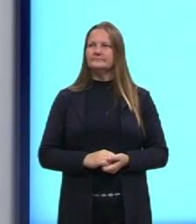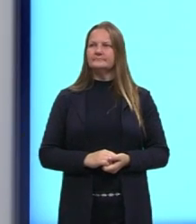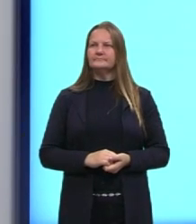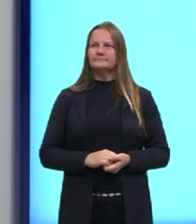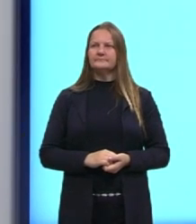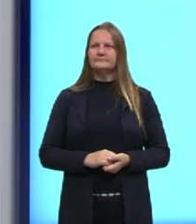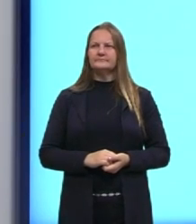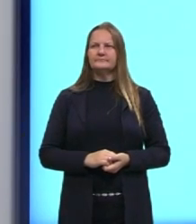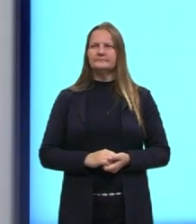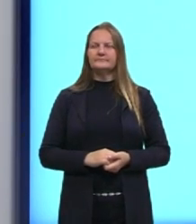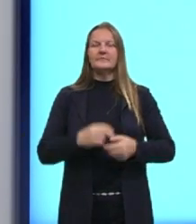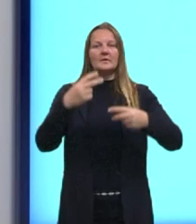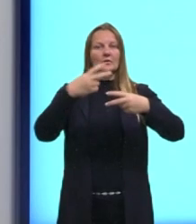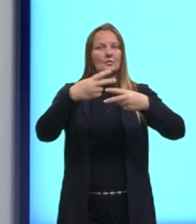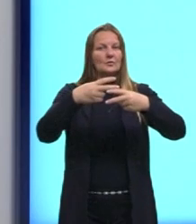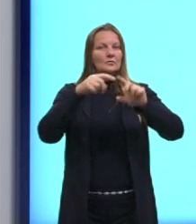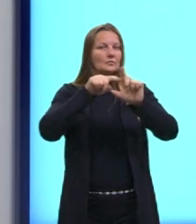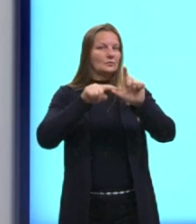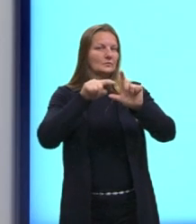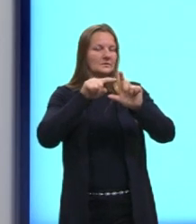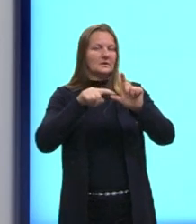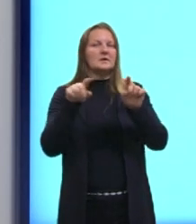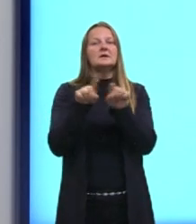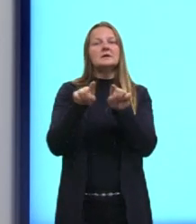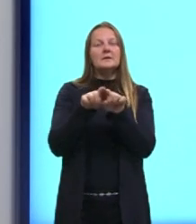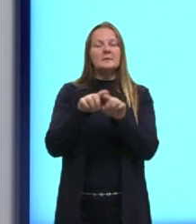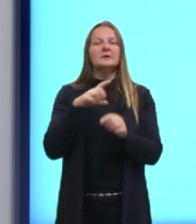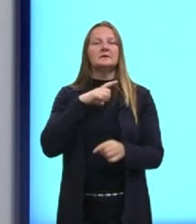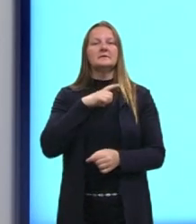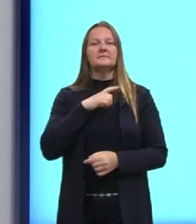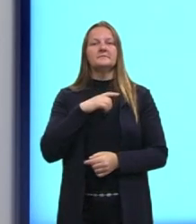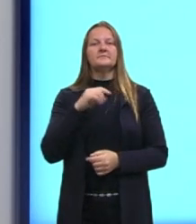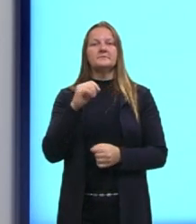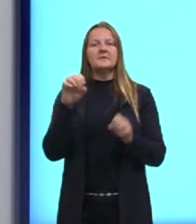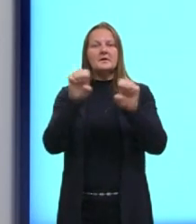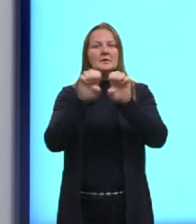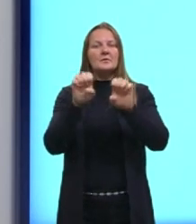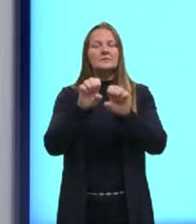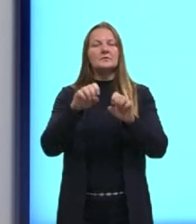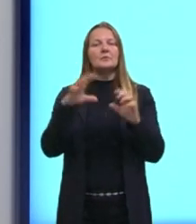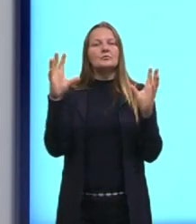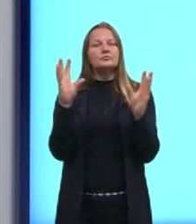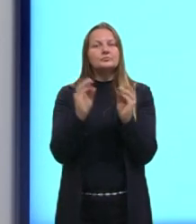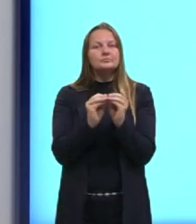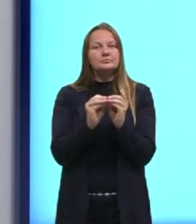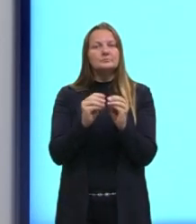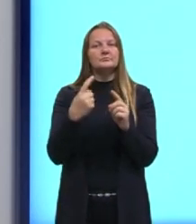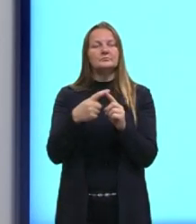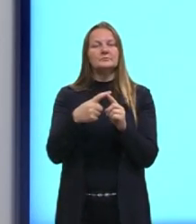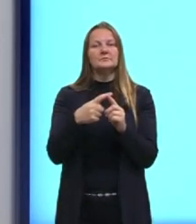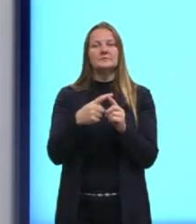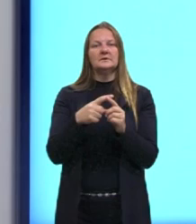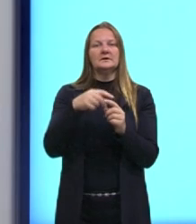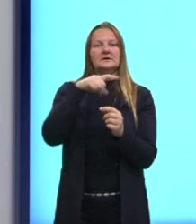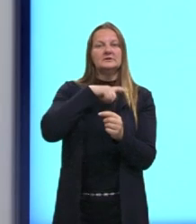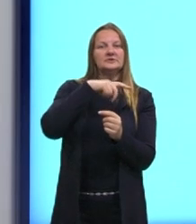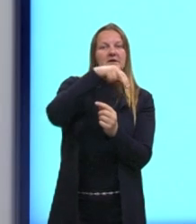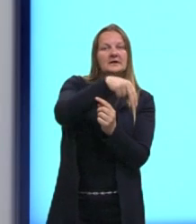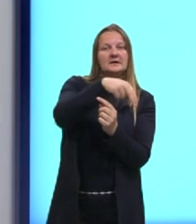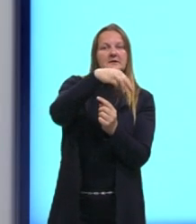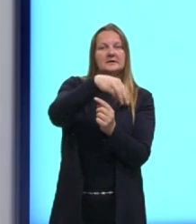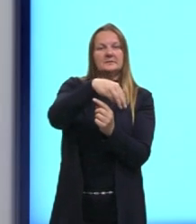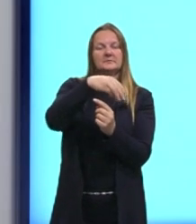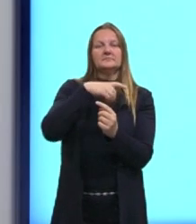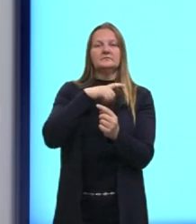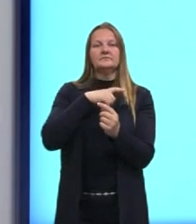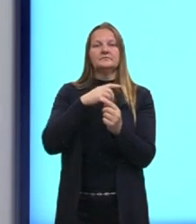Além, então, do coeficiente angular, nós temos na equação reduzida, onde nós tínhamos o M e o N, né?